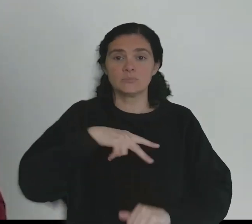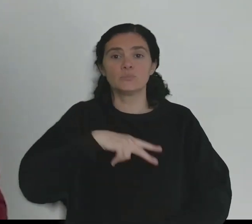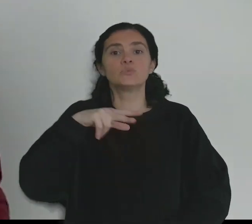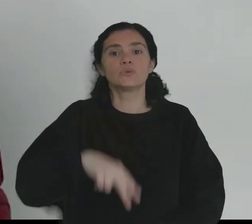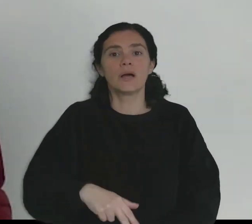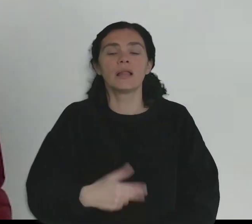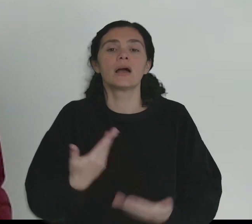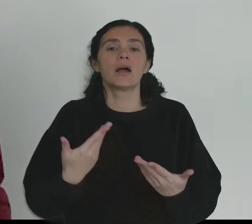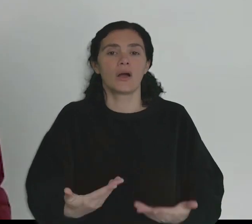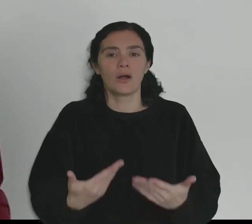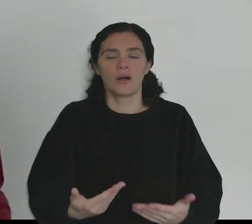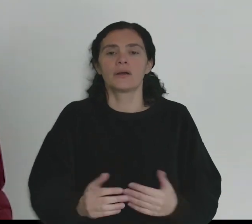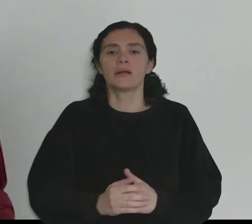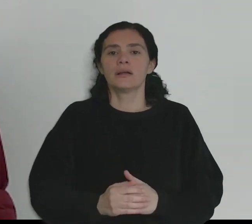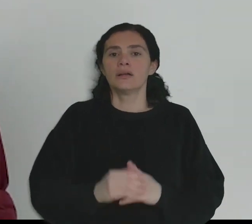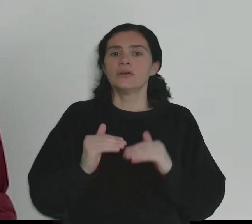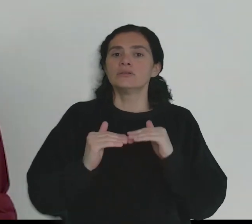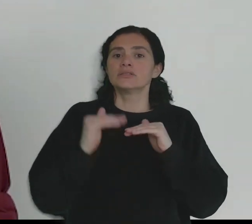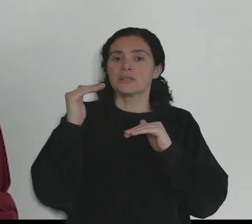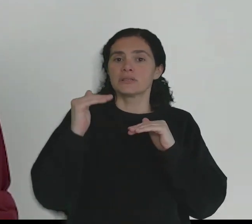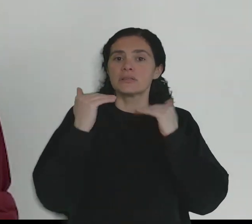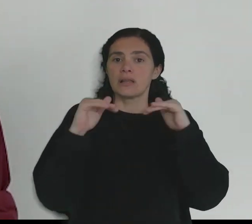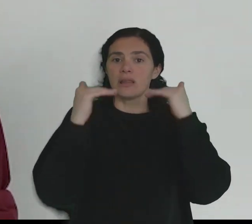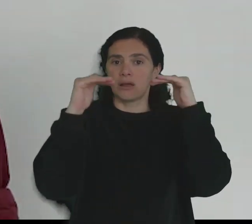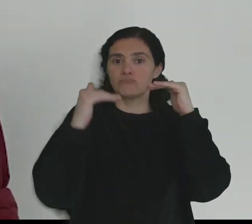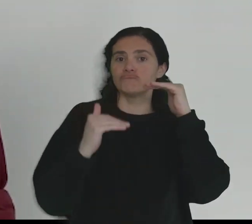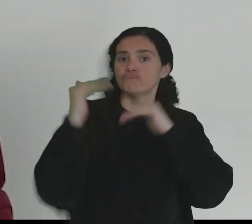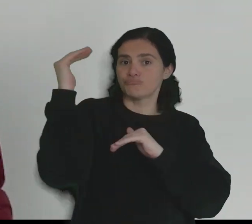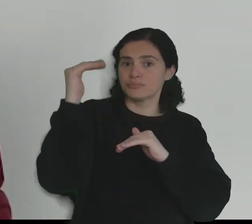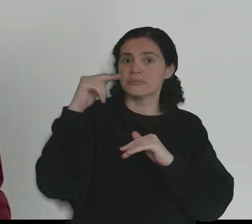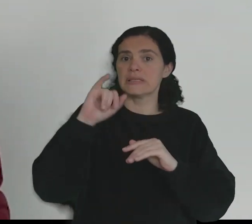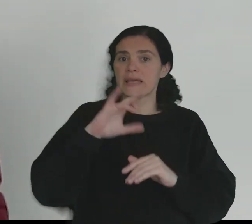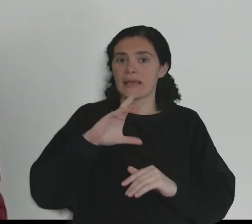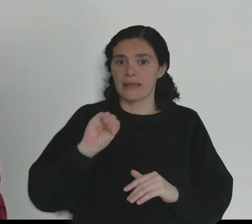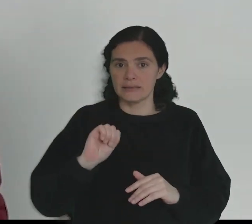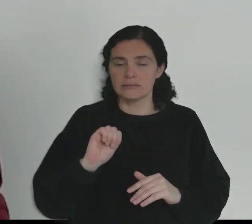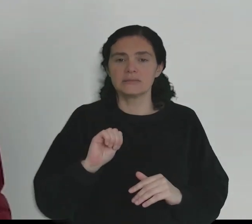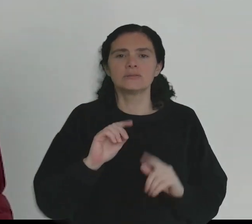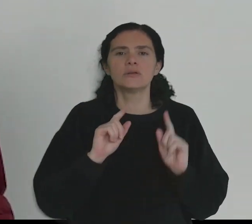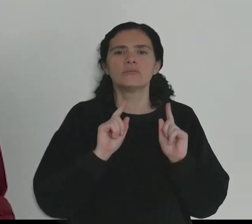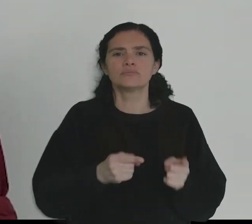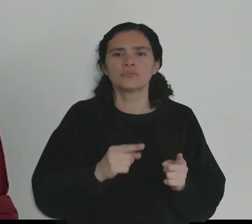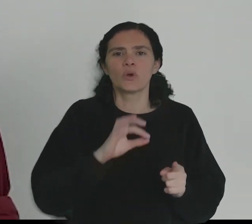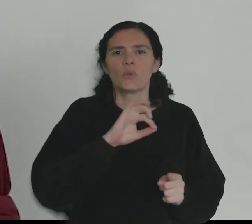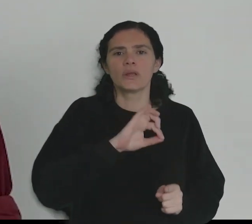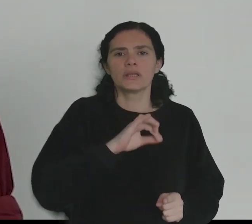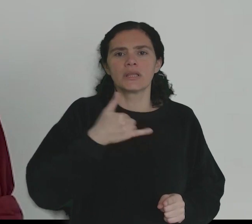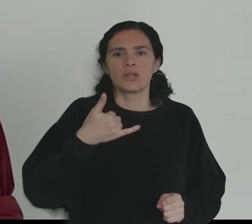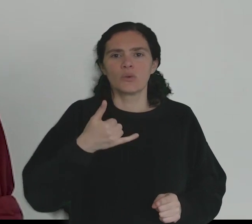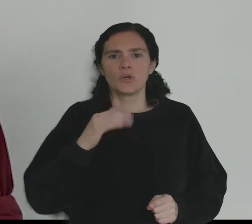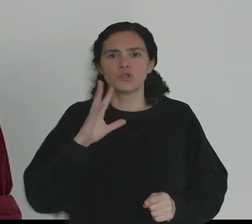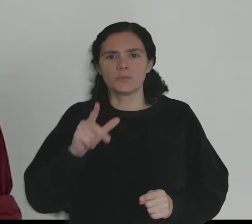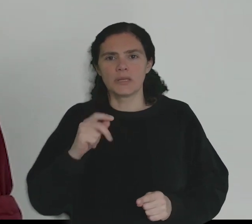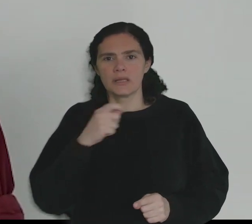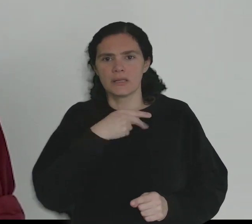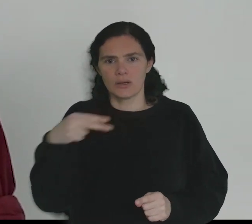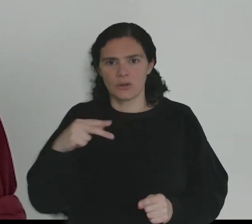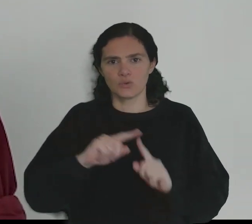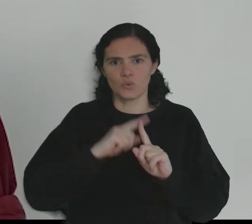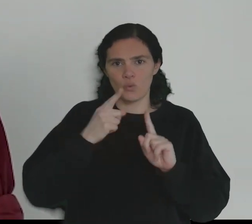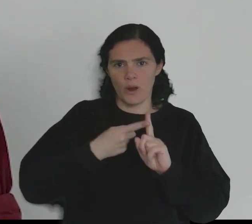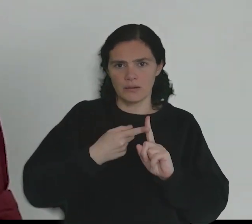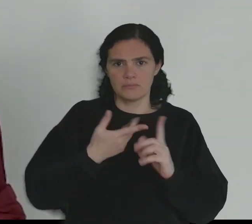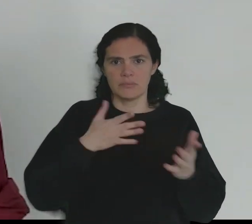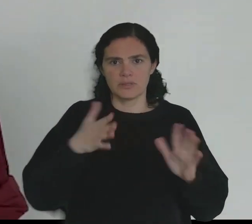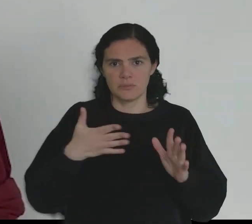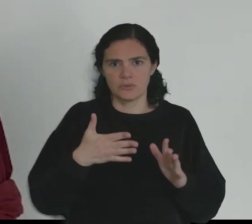Em Portugal, atualmente, o escalão mais elevado de IRS inicia-se aos 82 mil euros de